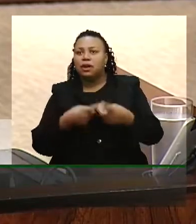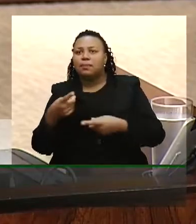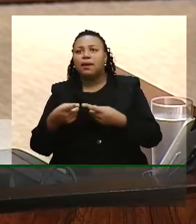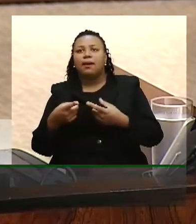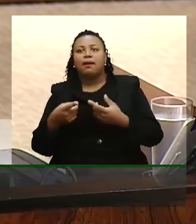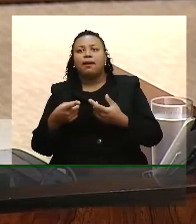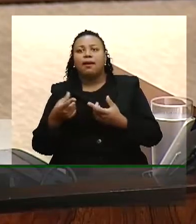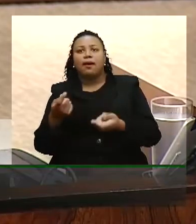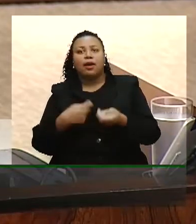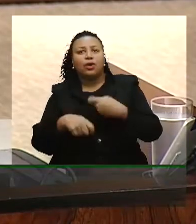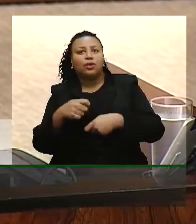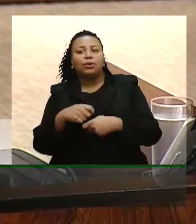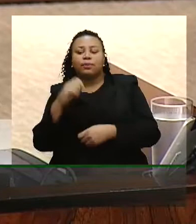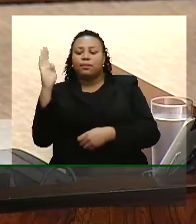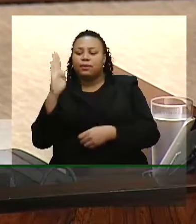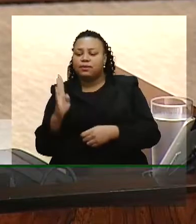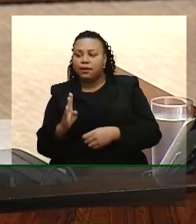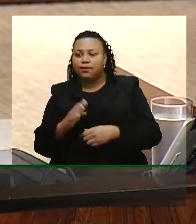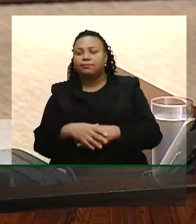brasileira.